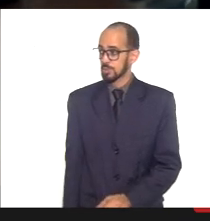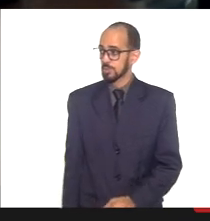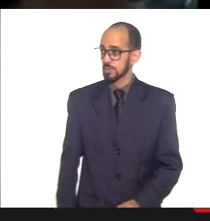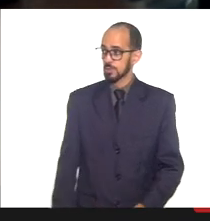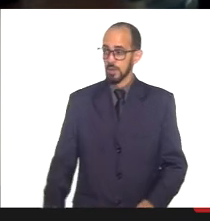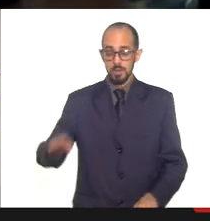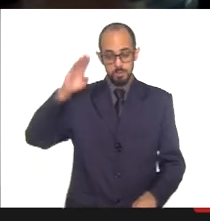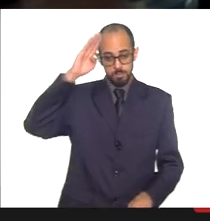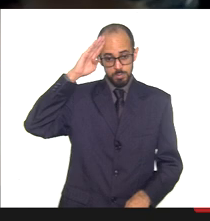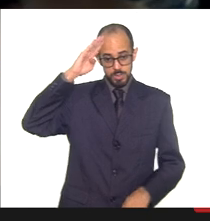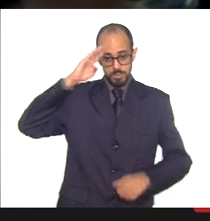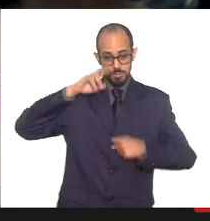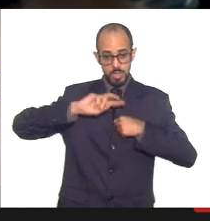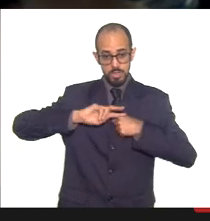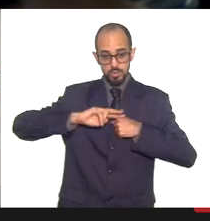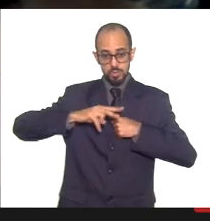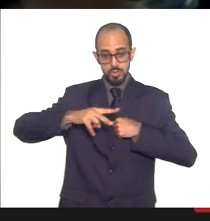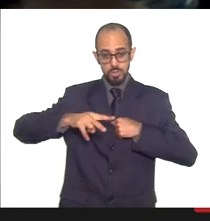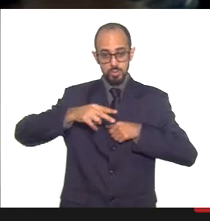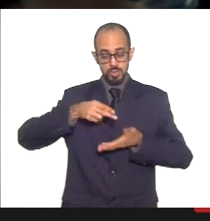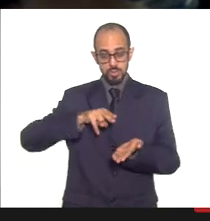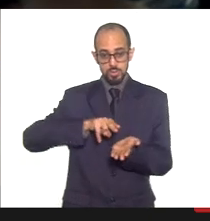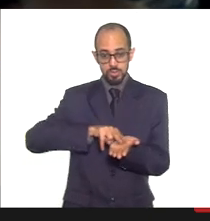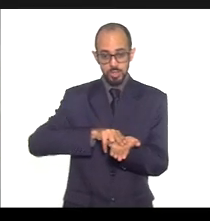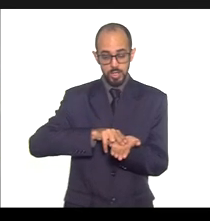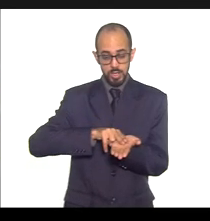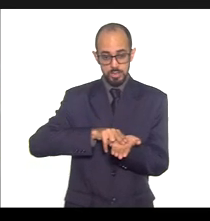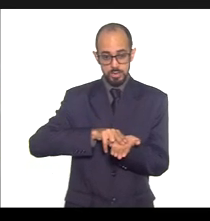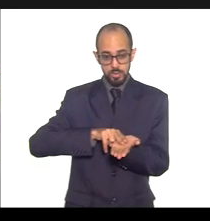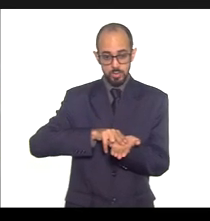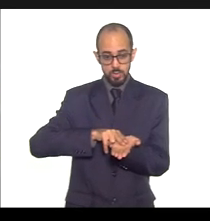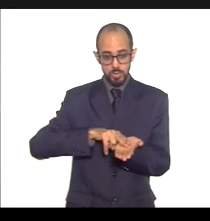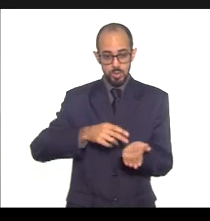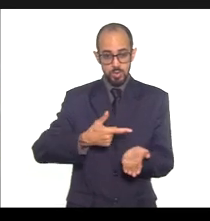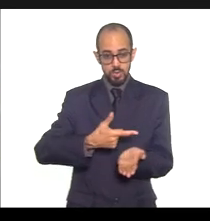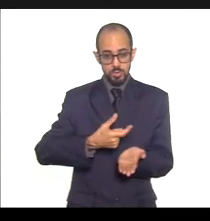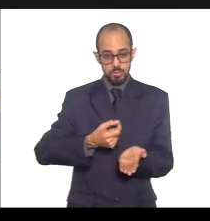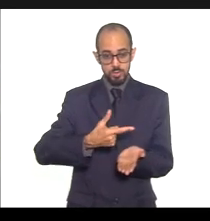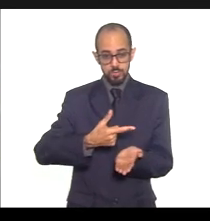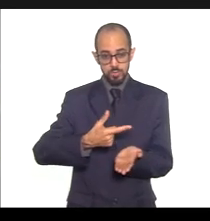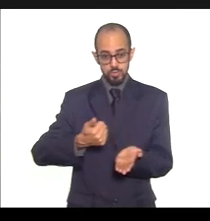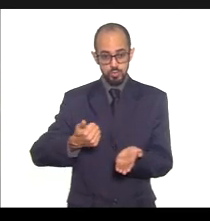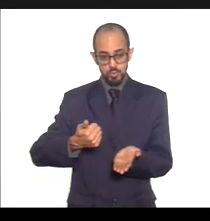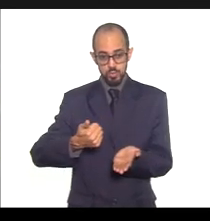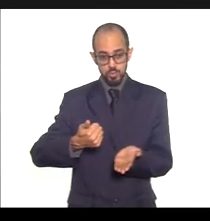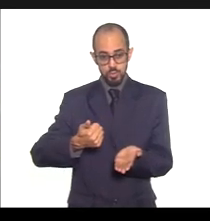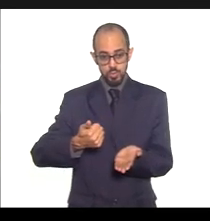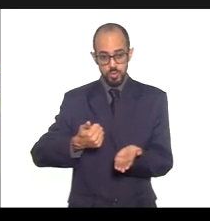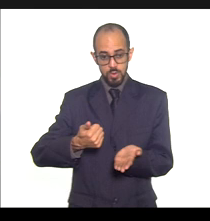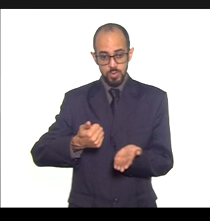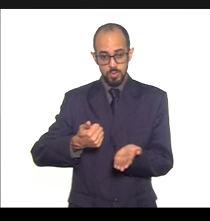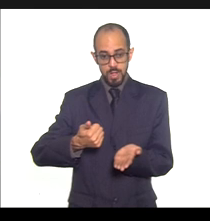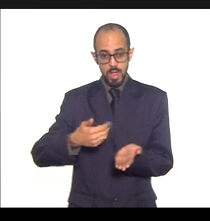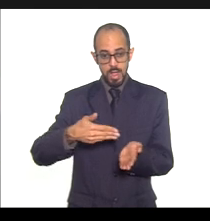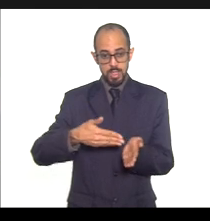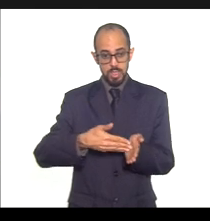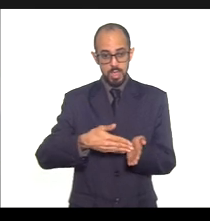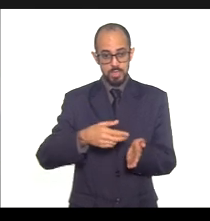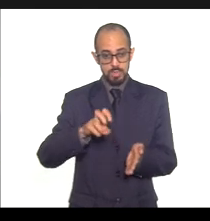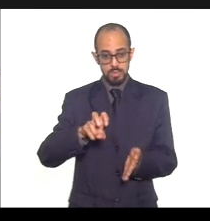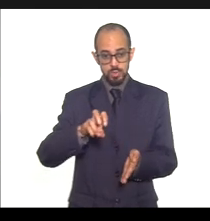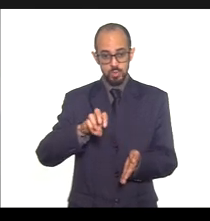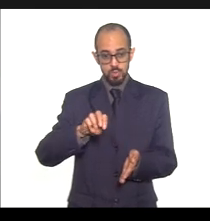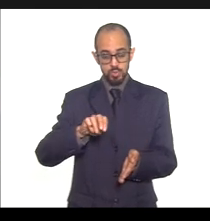Principais causas de internação Em 2021, foram registradas até o dia 5 de abril